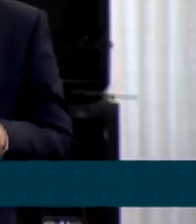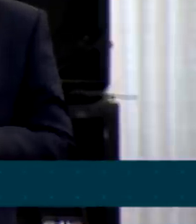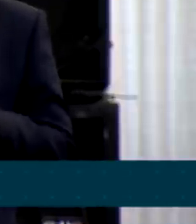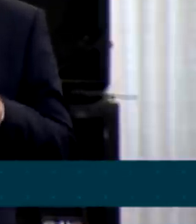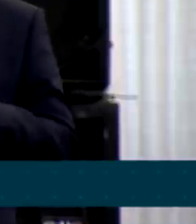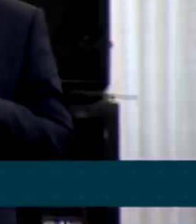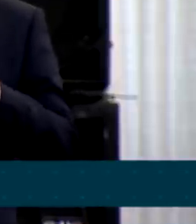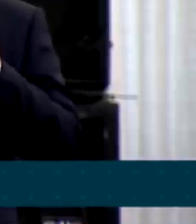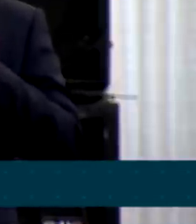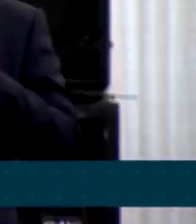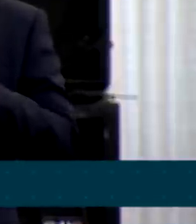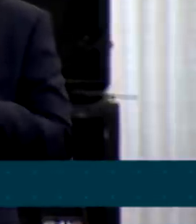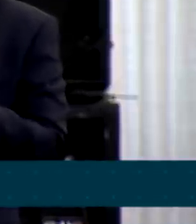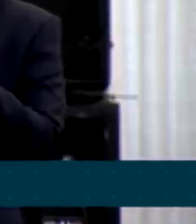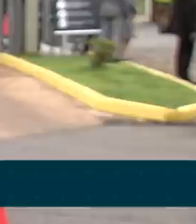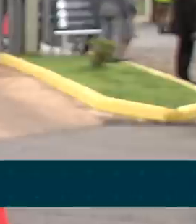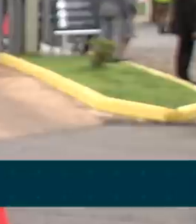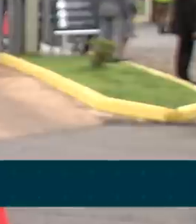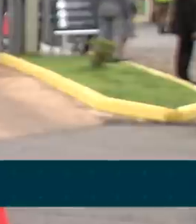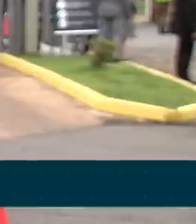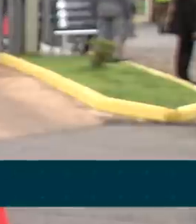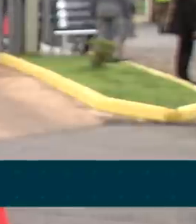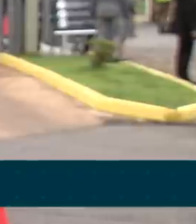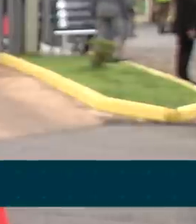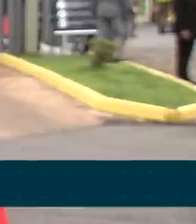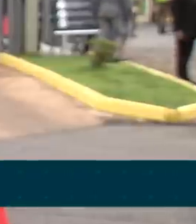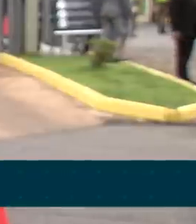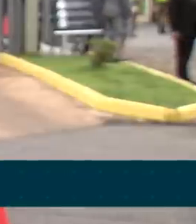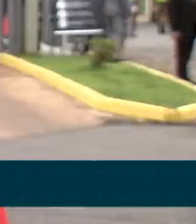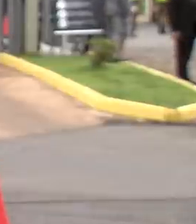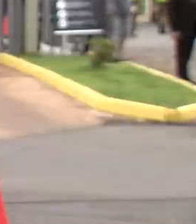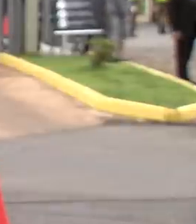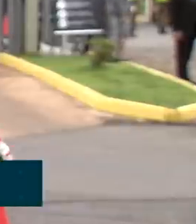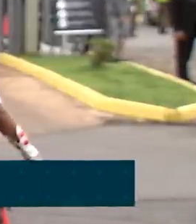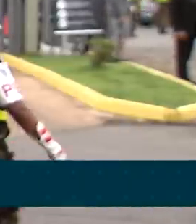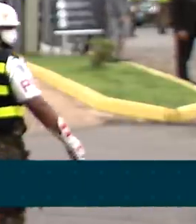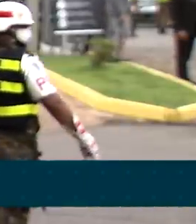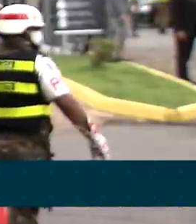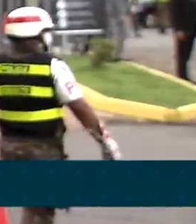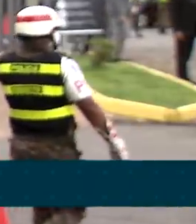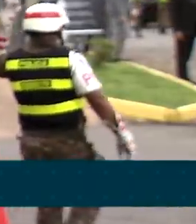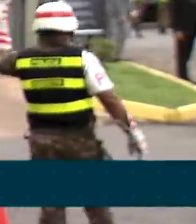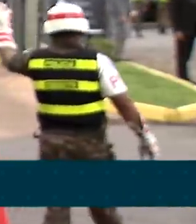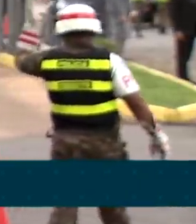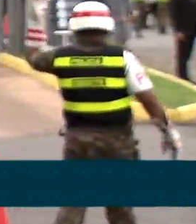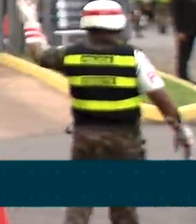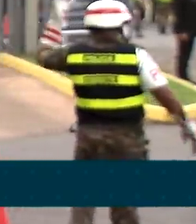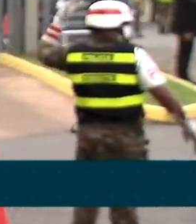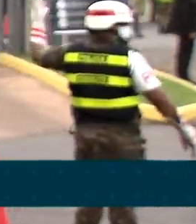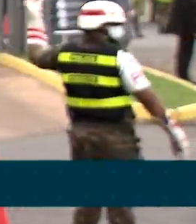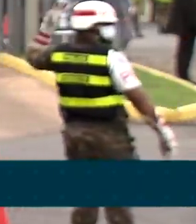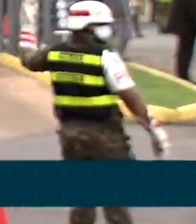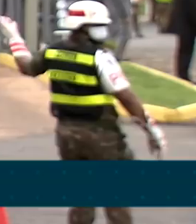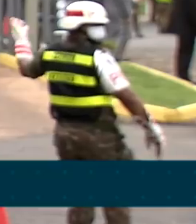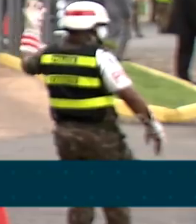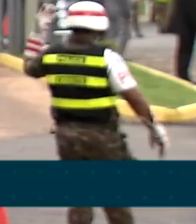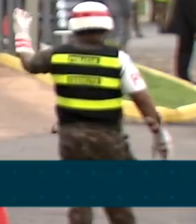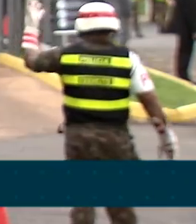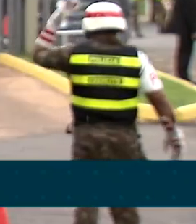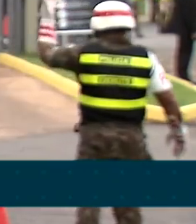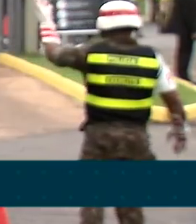ter com o nosso Exército Brasileiro. O Dia do Exército é comemorado em 19 de abril, referência à Batalha dos